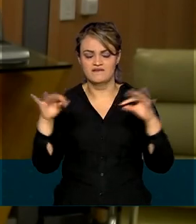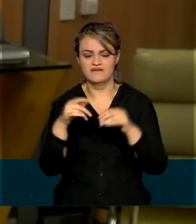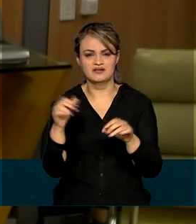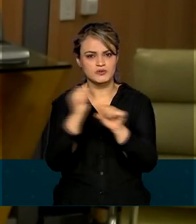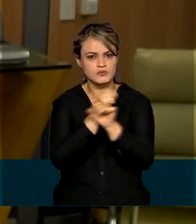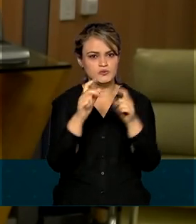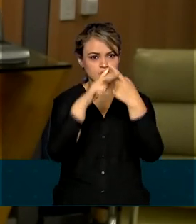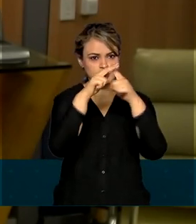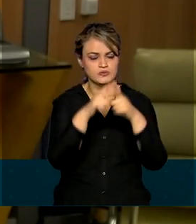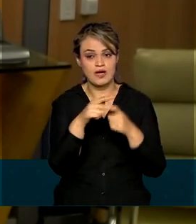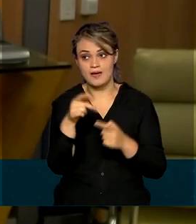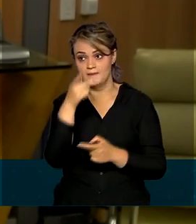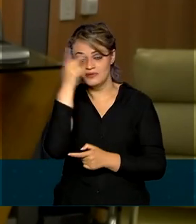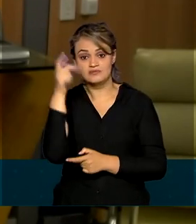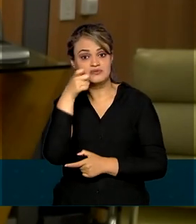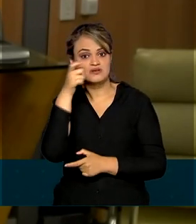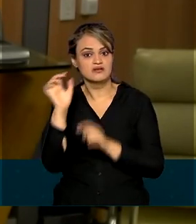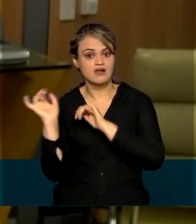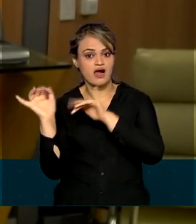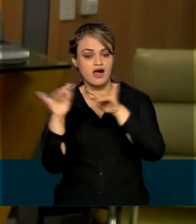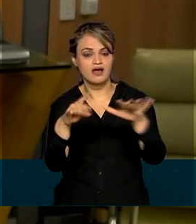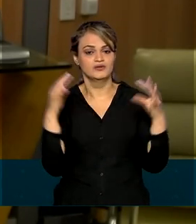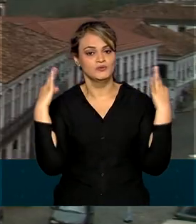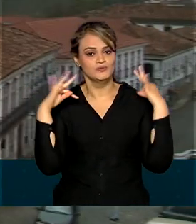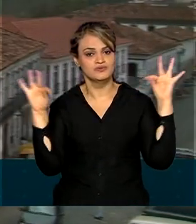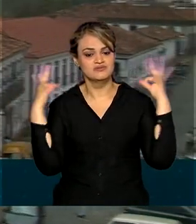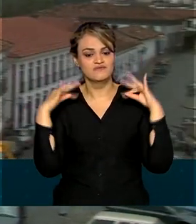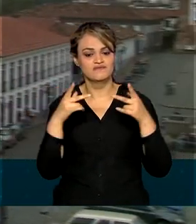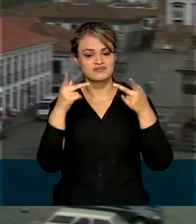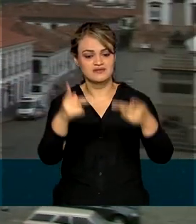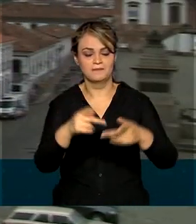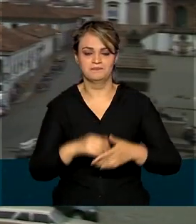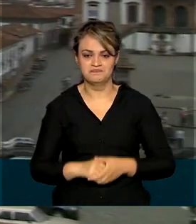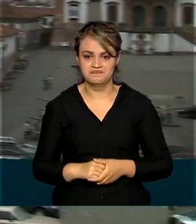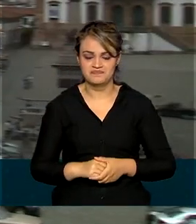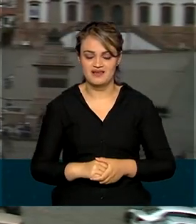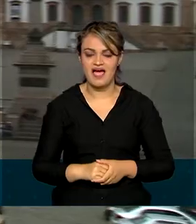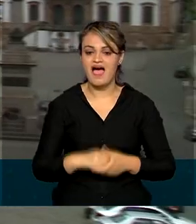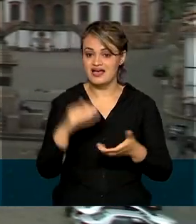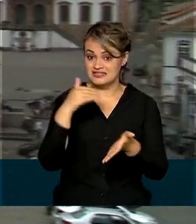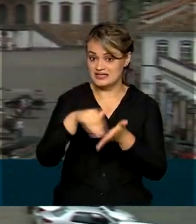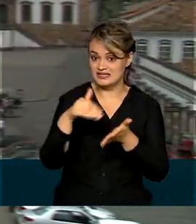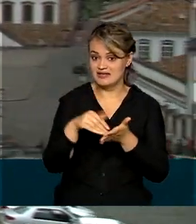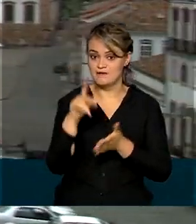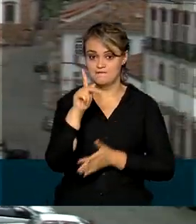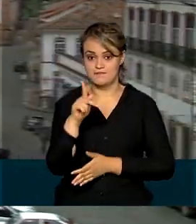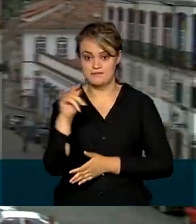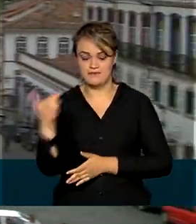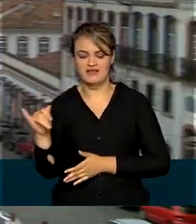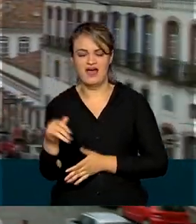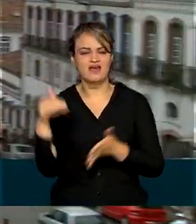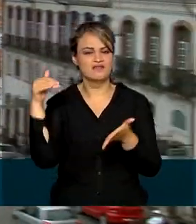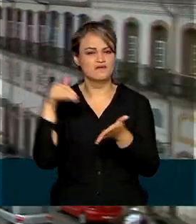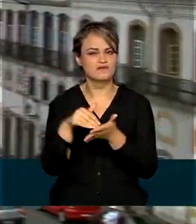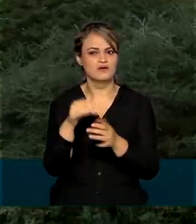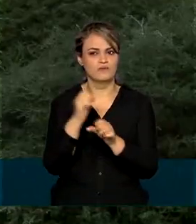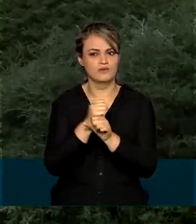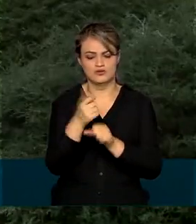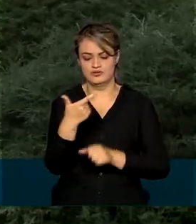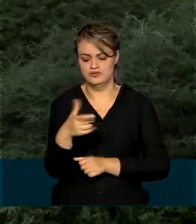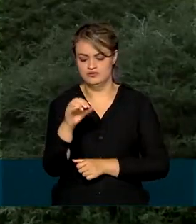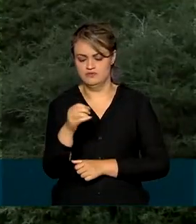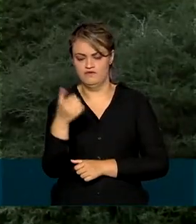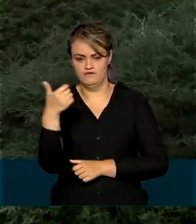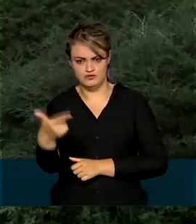investimentos privados para o setor de turismo no país. Segundo a Secretaria Especial do PPI, até o final de 2021